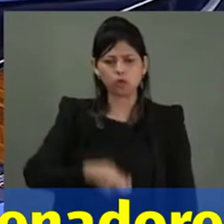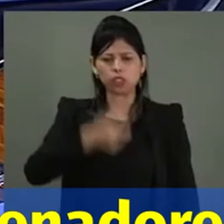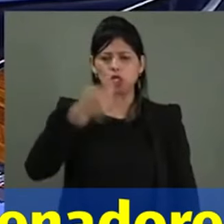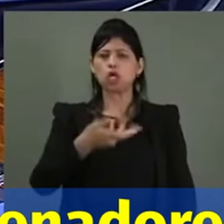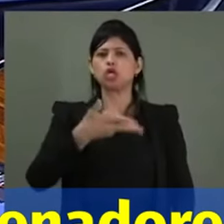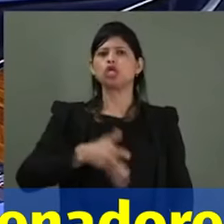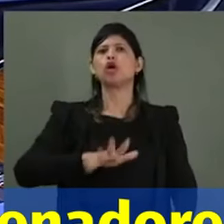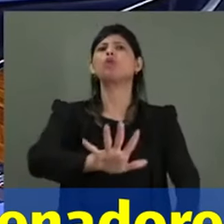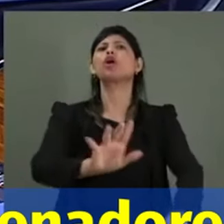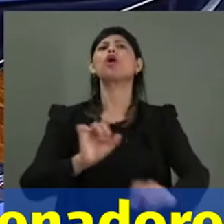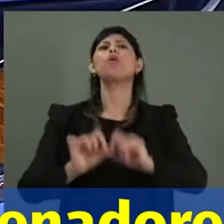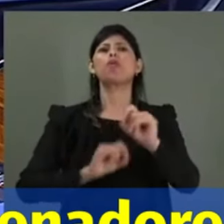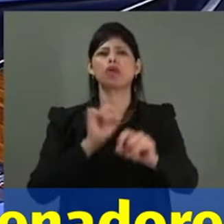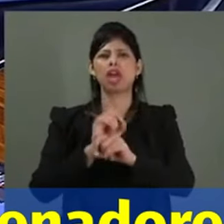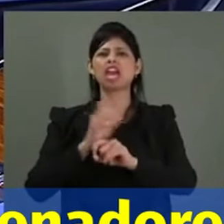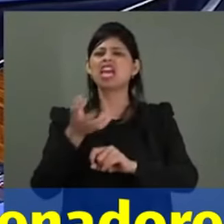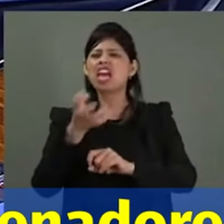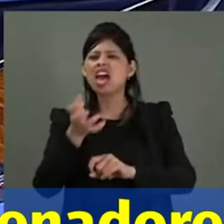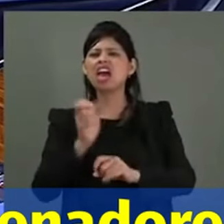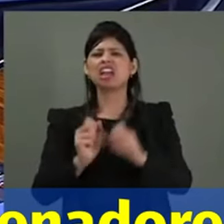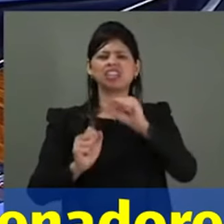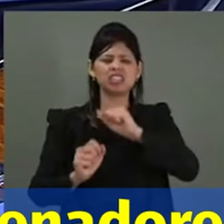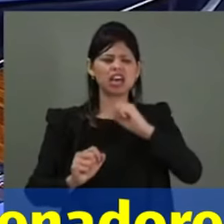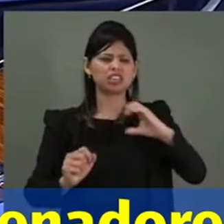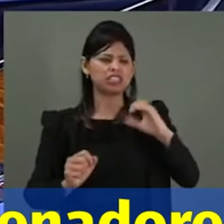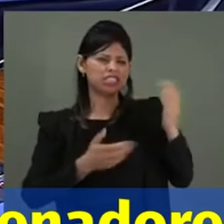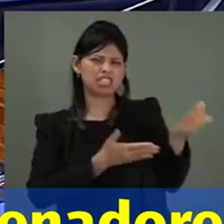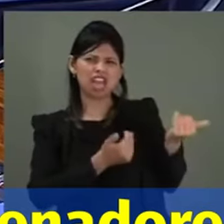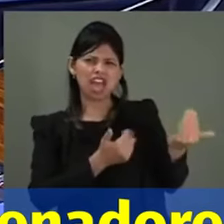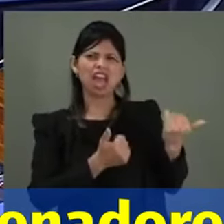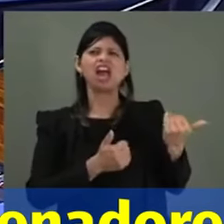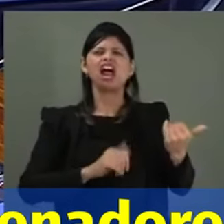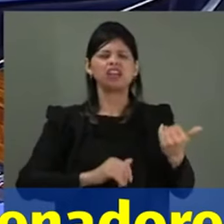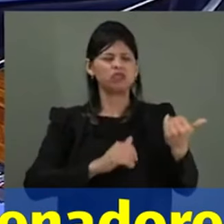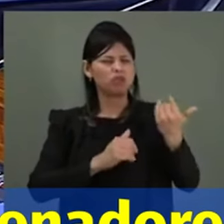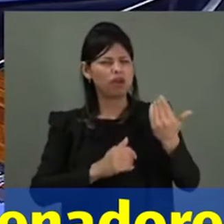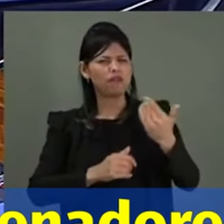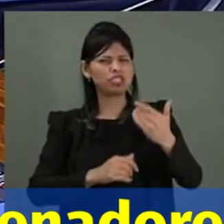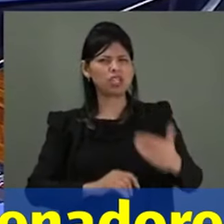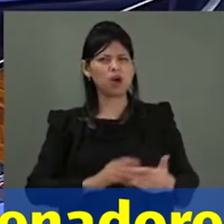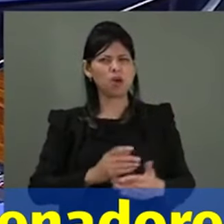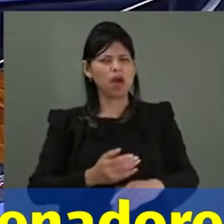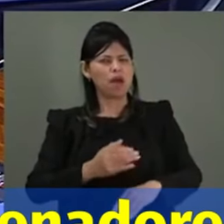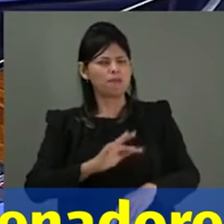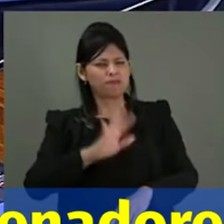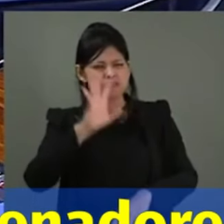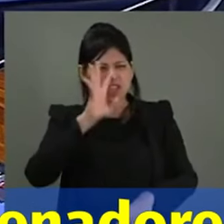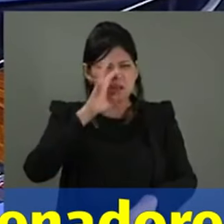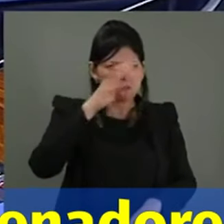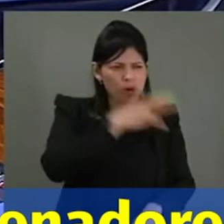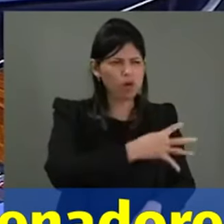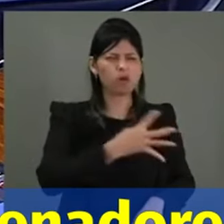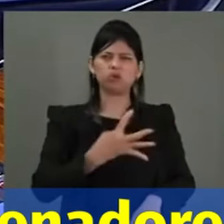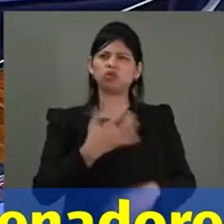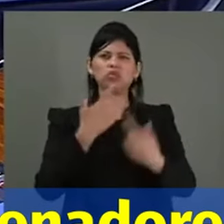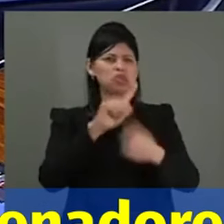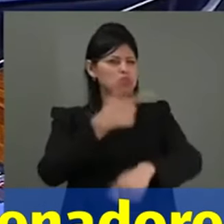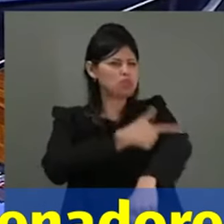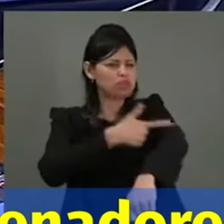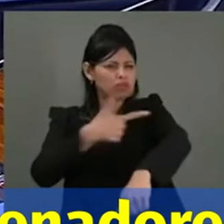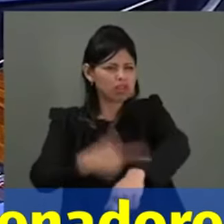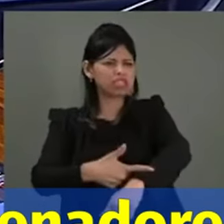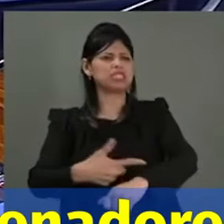eles querem adolescentes drogados, adolescentes desobedientes, violentos, roubando o celular, vítimas da sociedade e